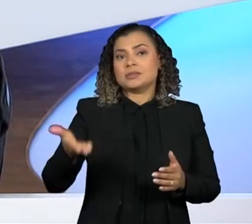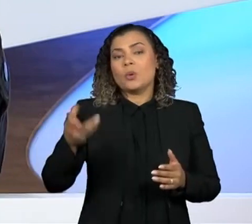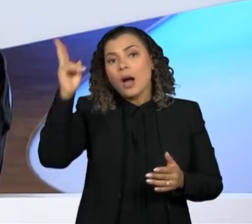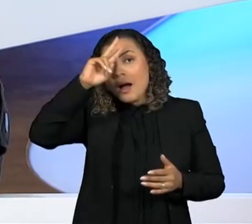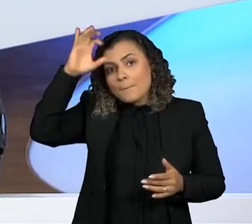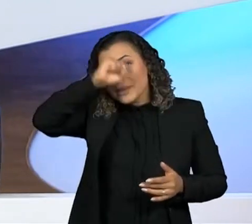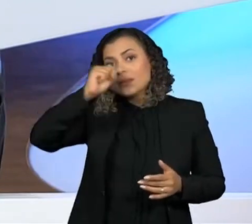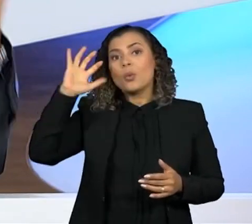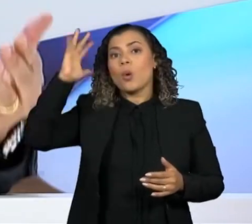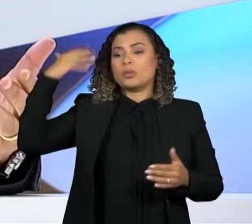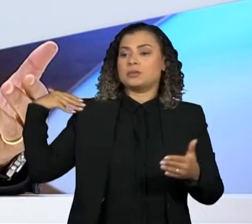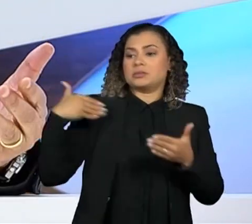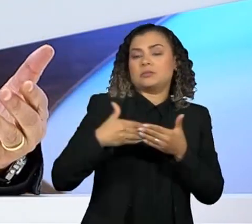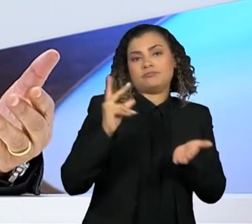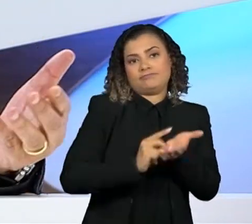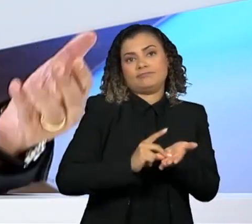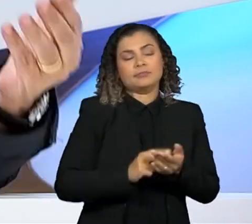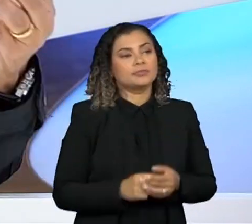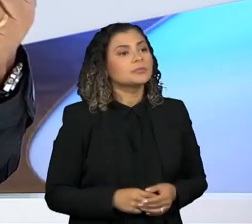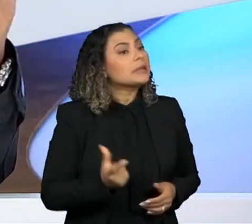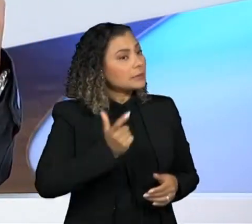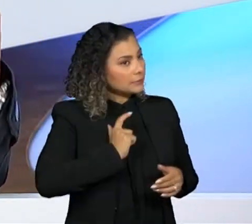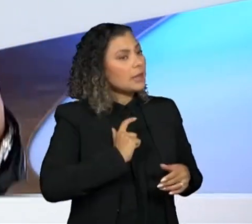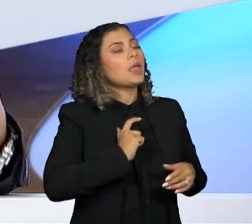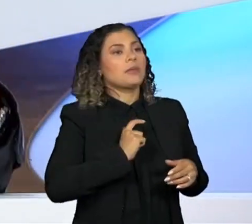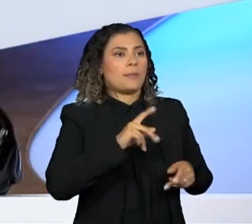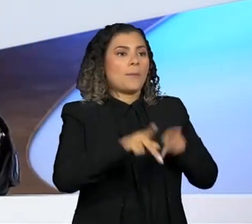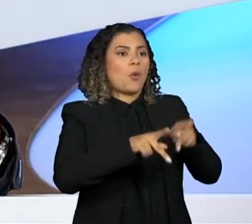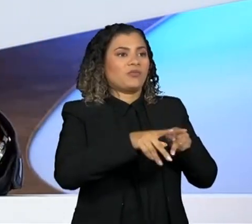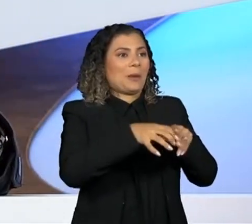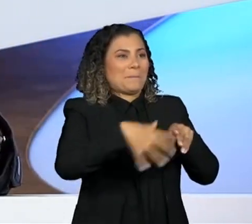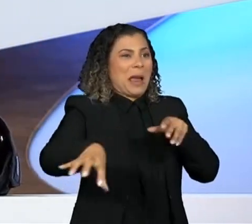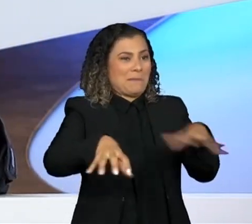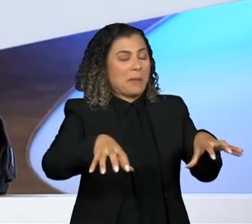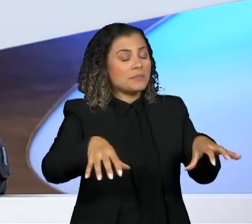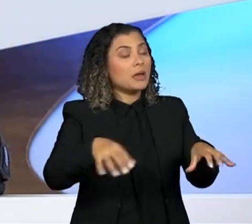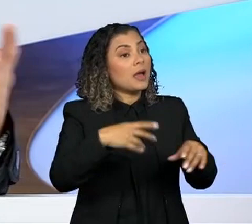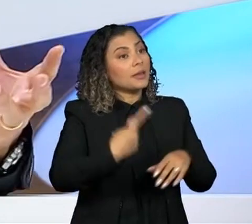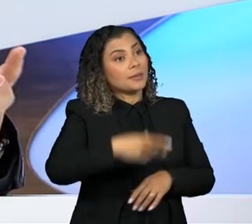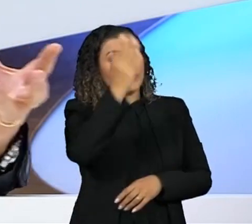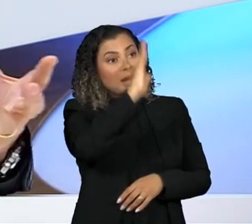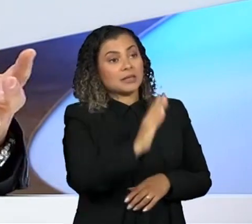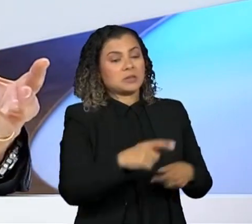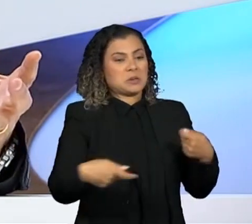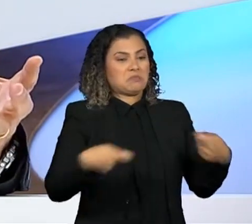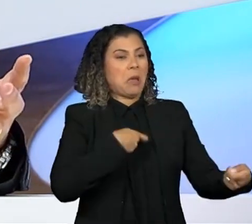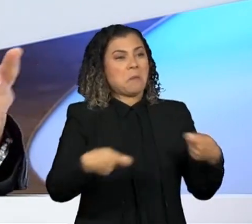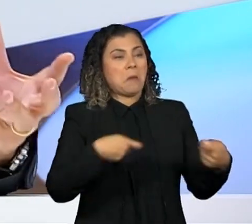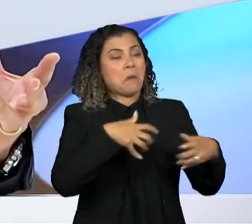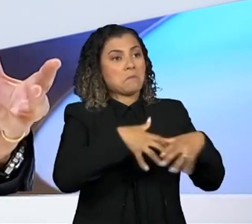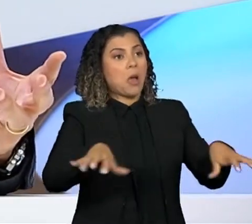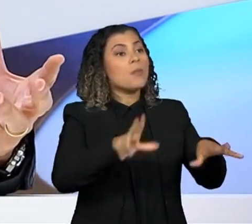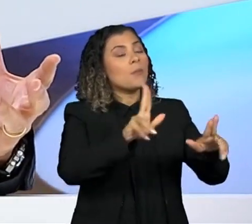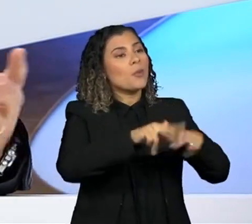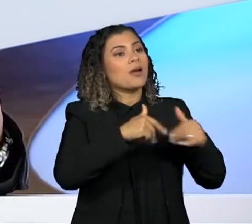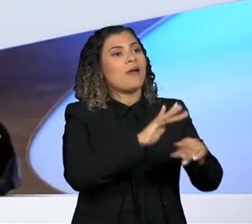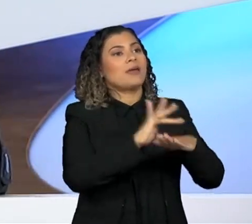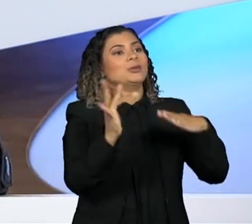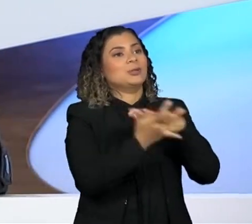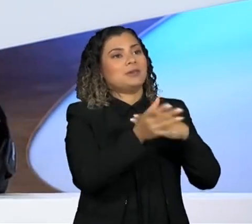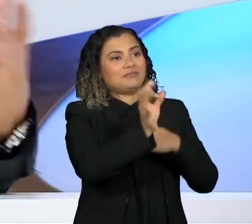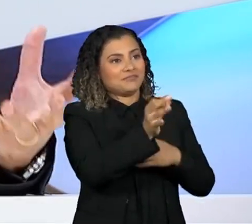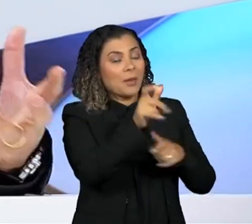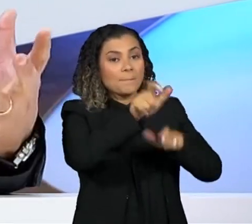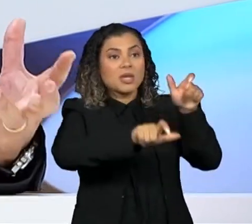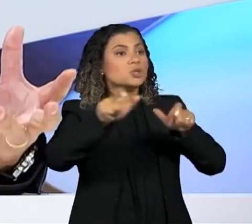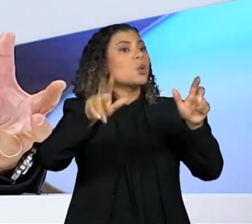A Argentina tem uma população muito mais politizada, sendo que a do Brasil, que é menos politizada, nós vivemos o fenômeno das redes sociais, de